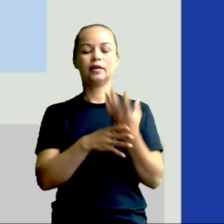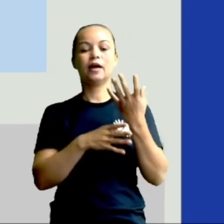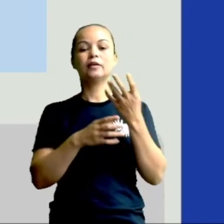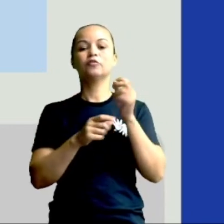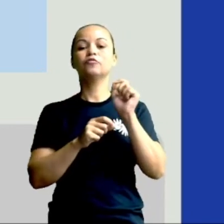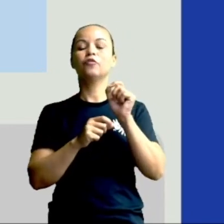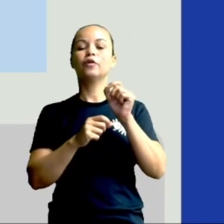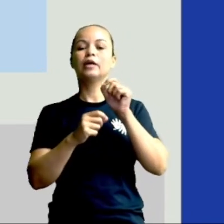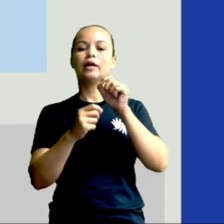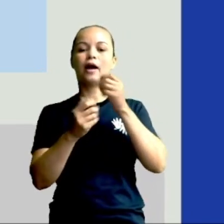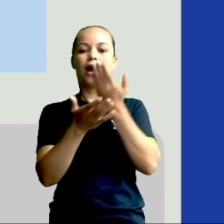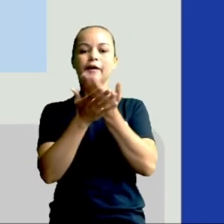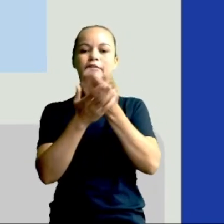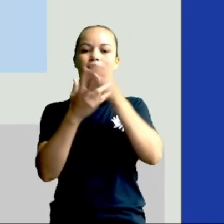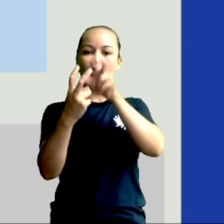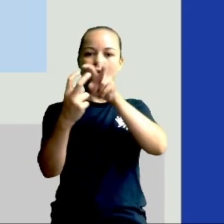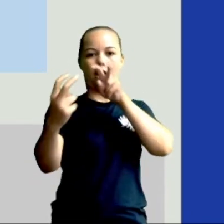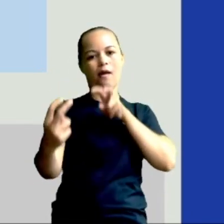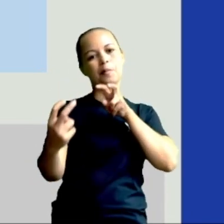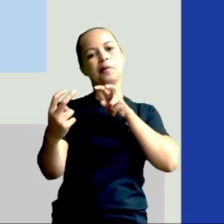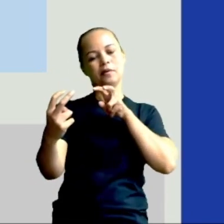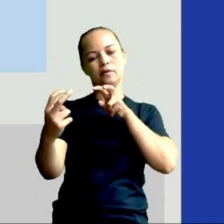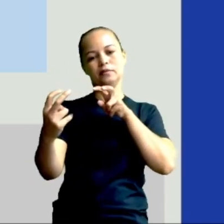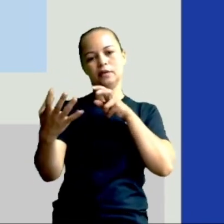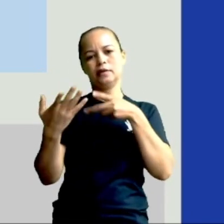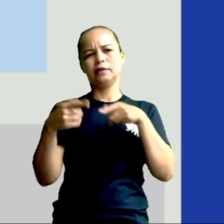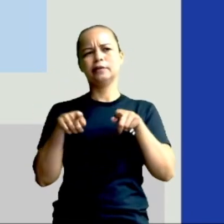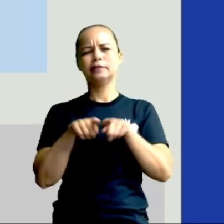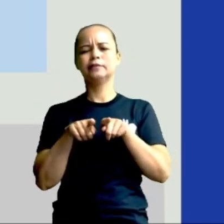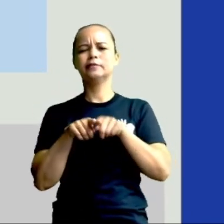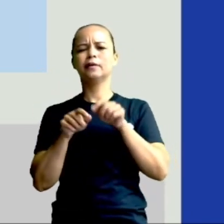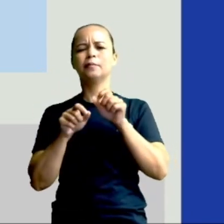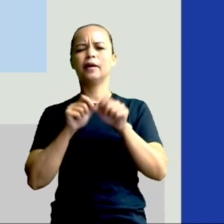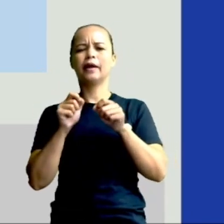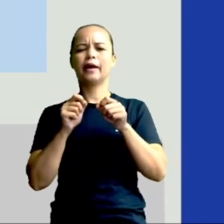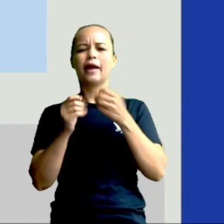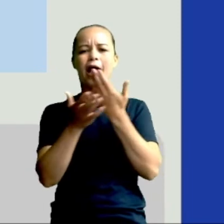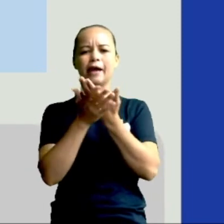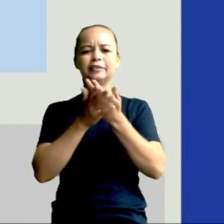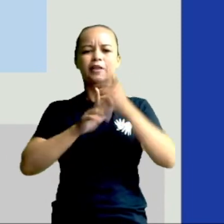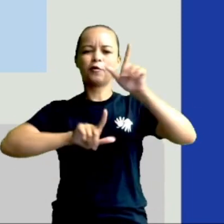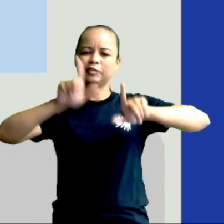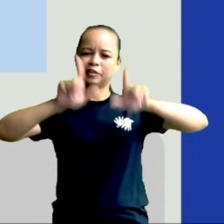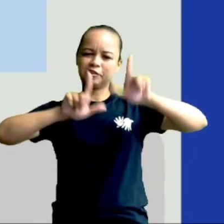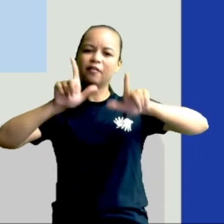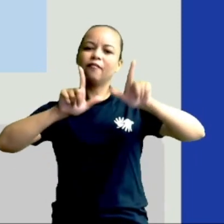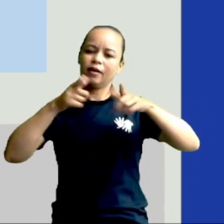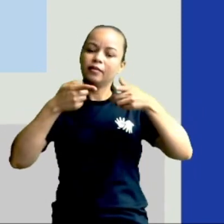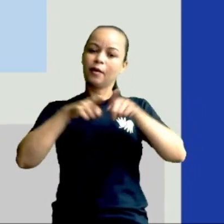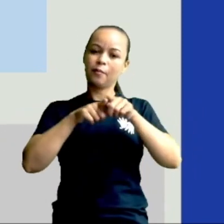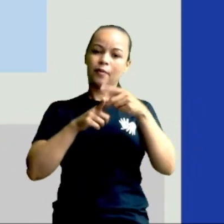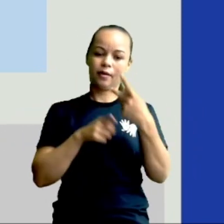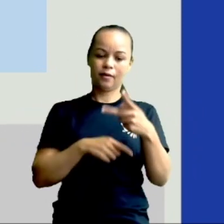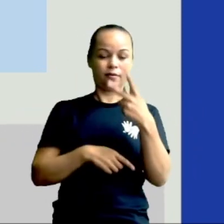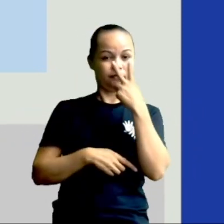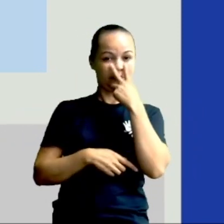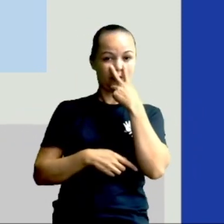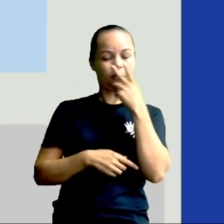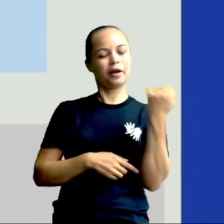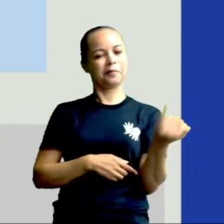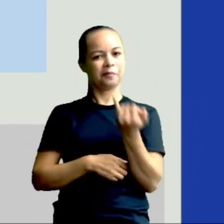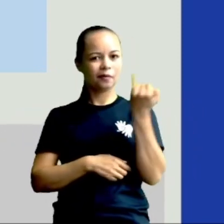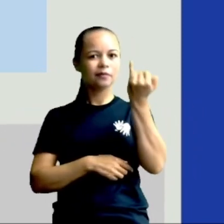aulas remotas, não é isso? E nós vimos as aulas na TV, né? De Vitória de Santo Antão. Quanto está sendo importante,